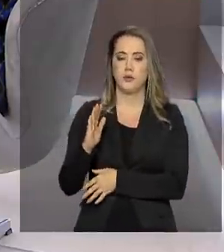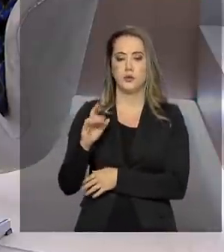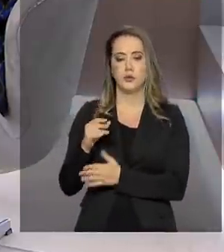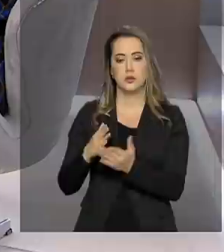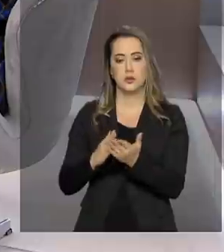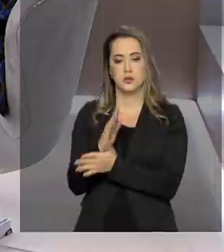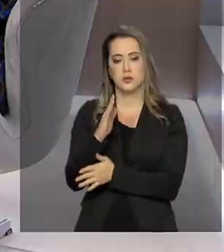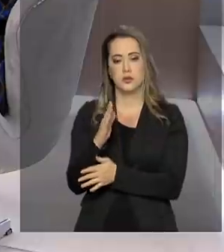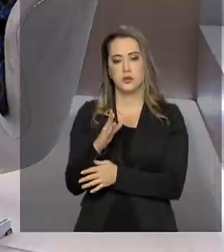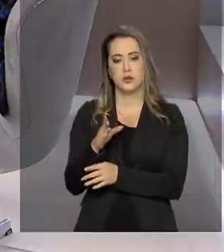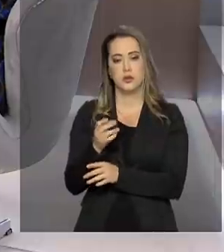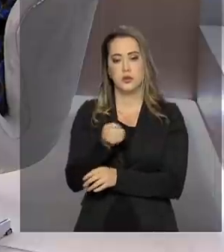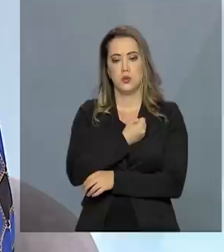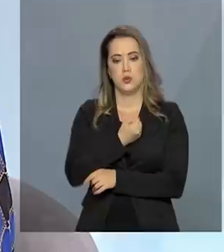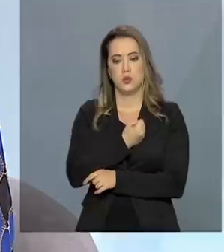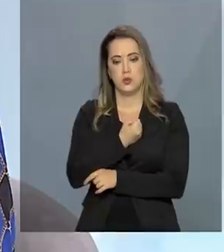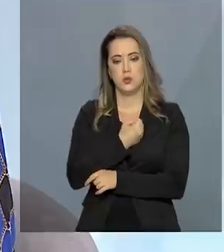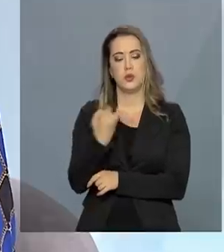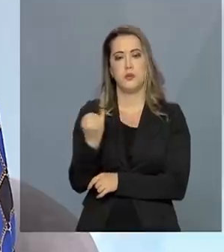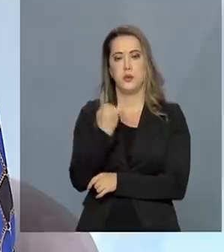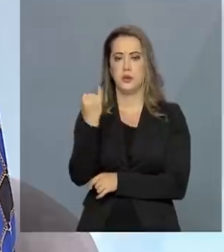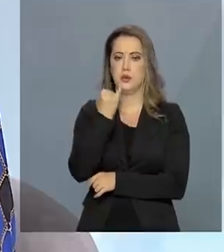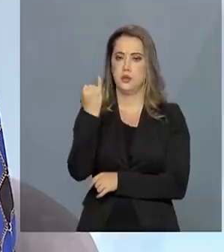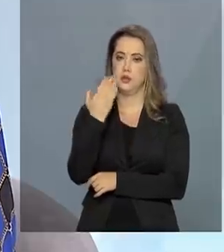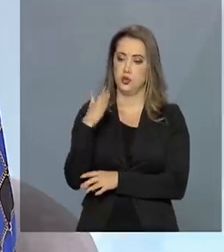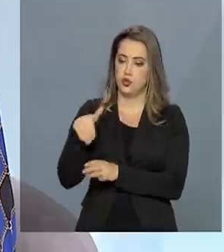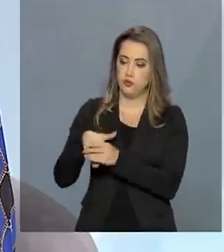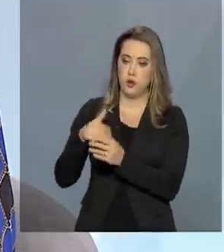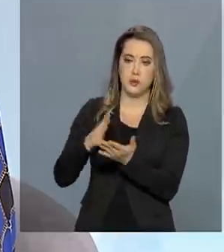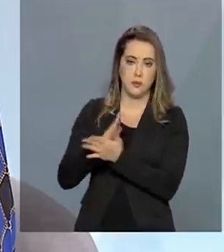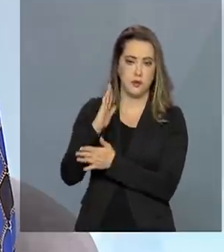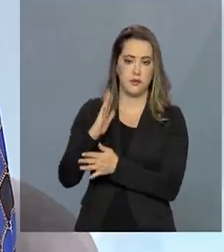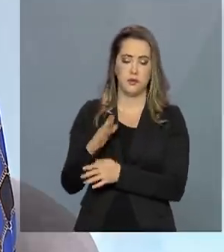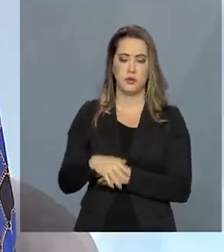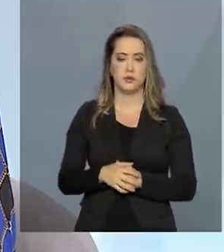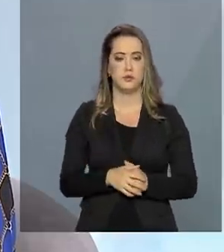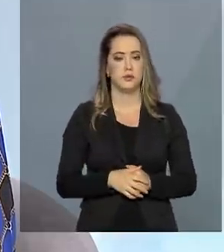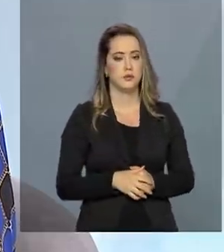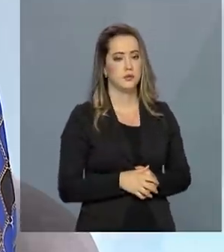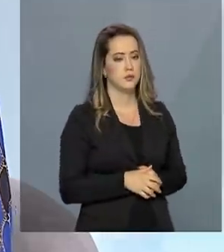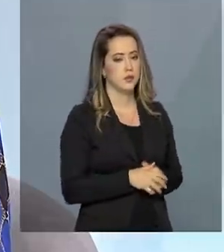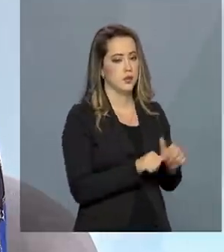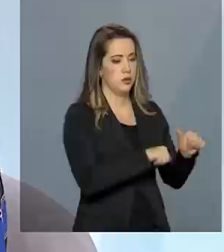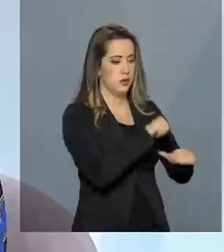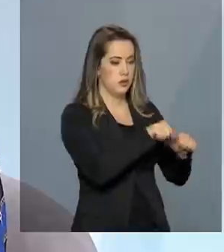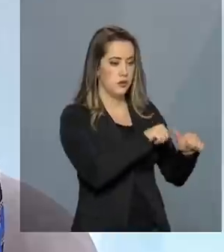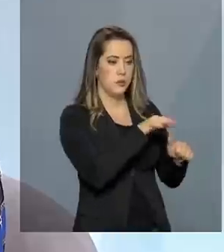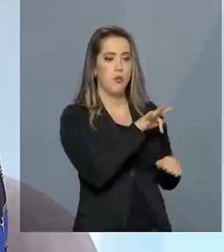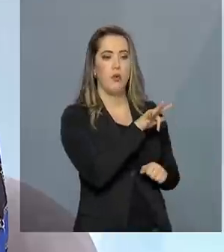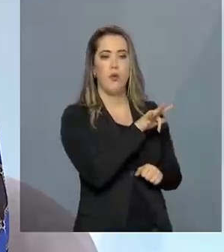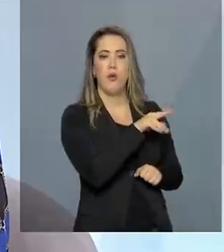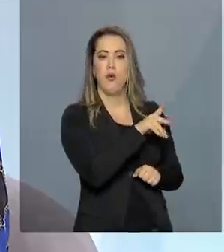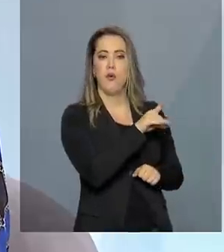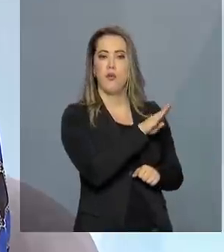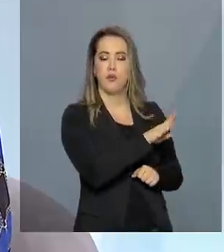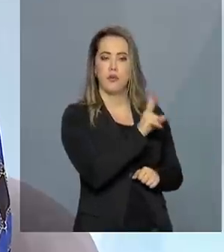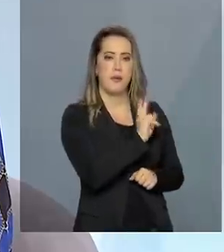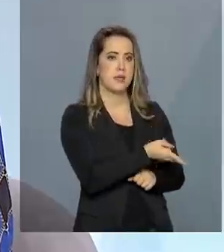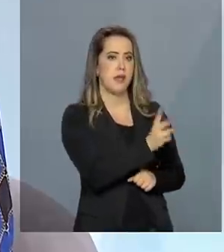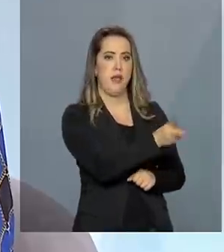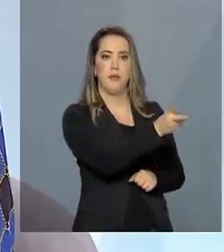uma diferença grande de votos favoráveis. Tornou o fundo permanente. Tornou o fundo permanente.